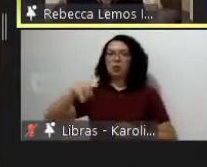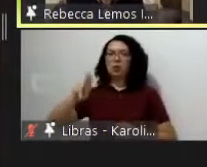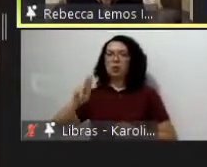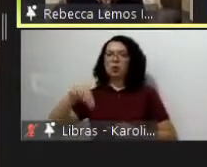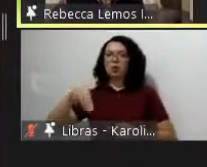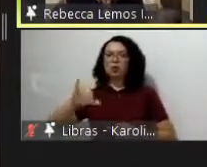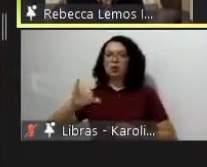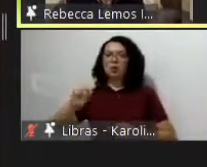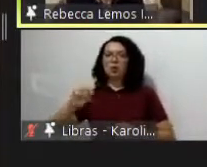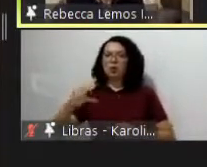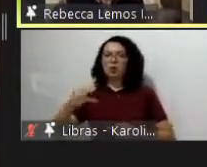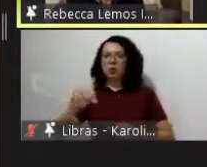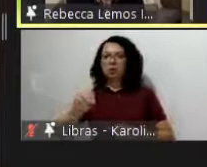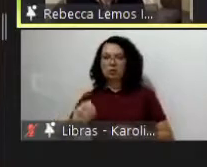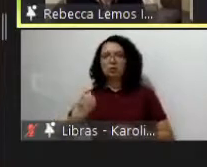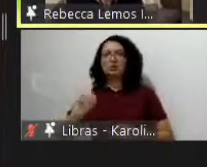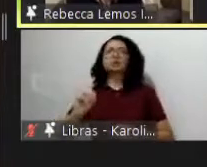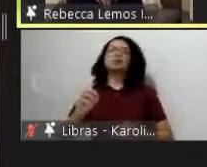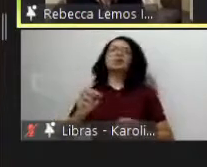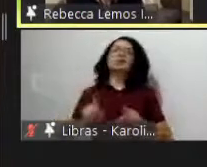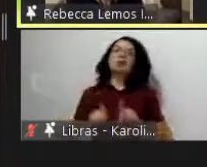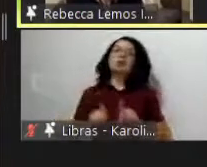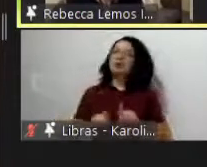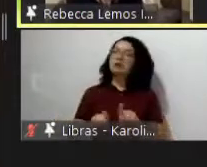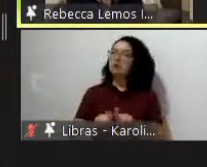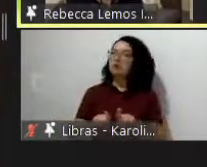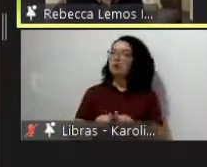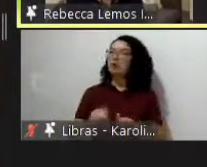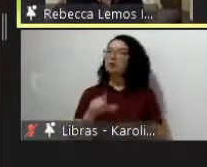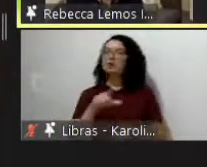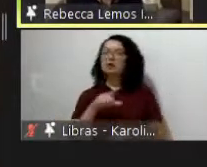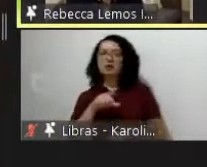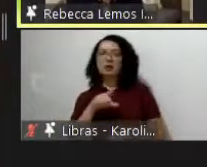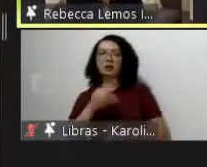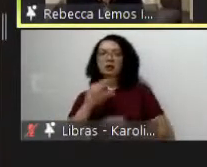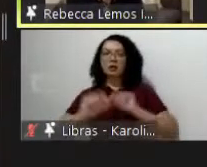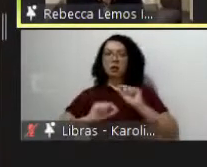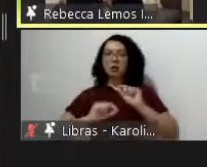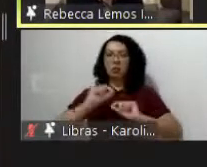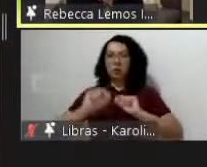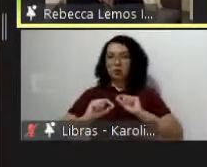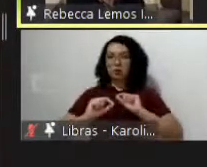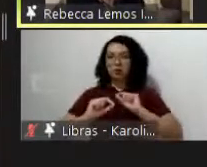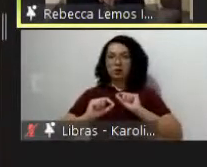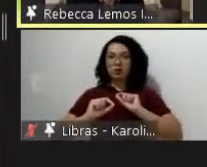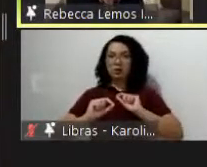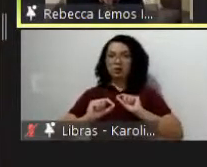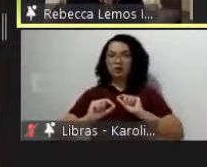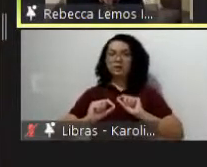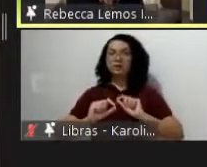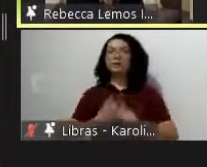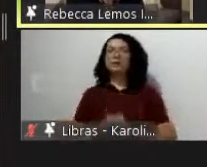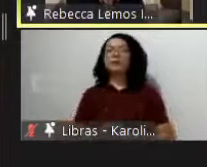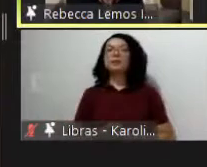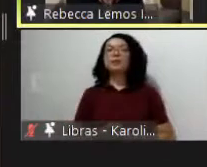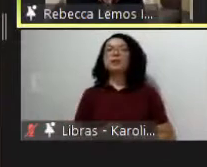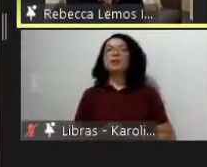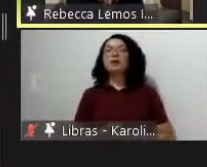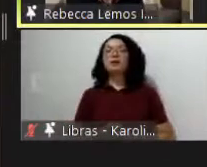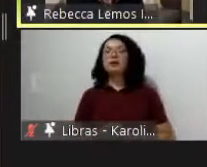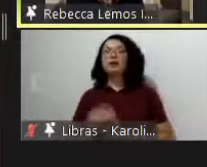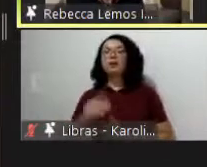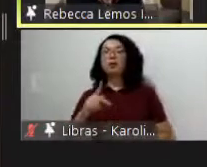uma presença um crescimento bastante grande nos Estados Unidos foi uma fonte de informação importantíssima para o pentágono